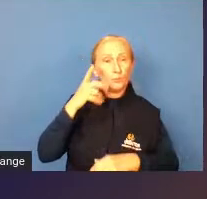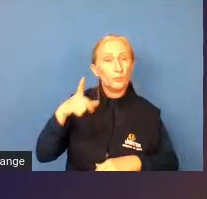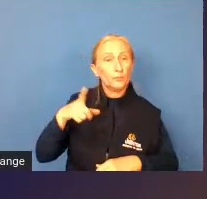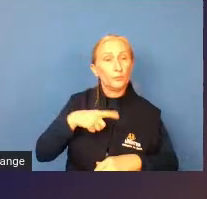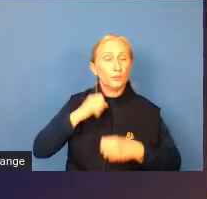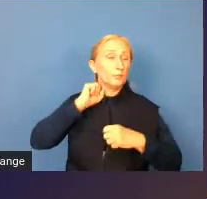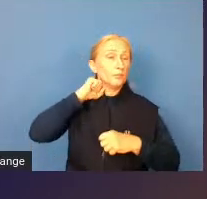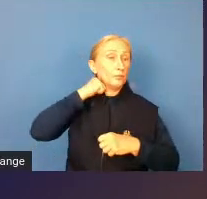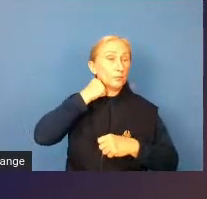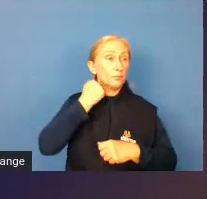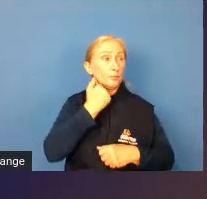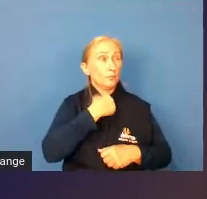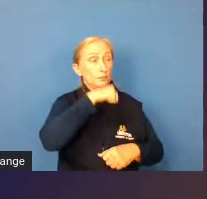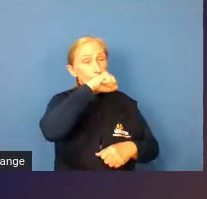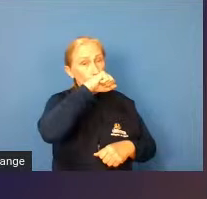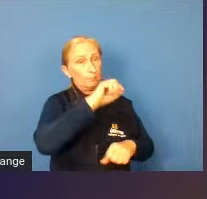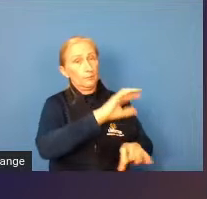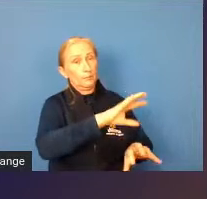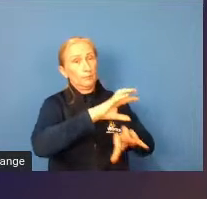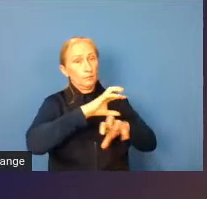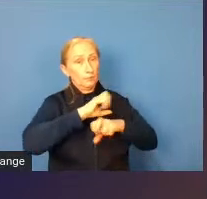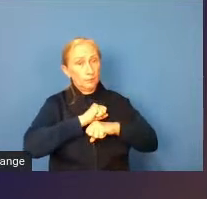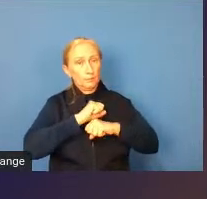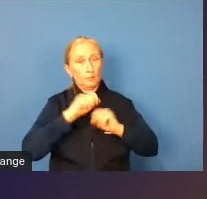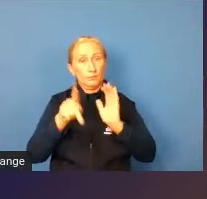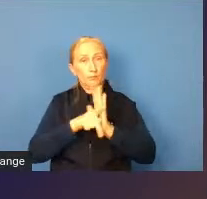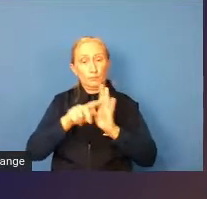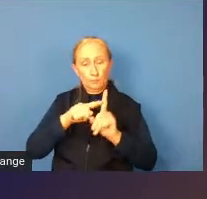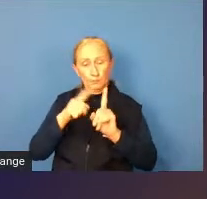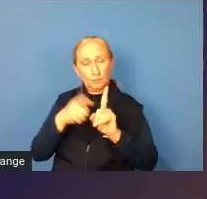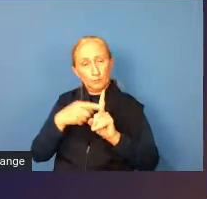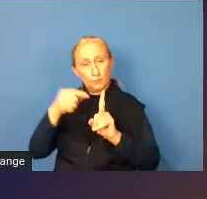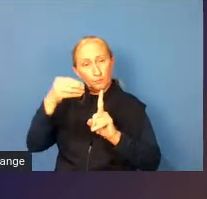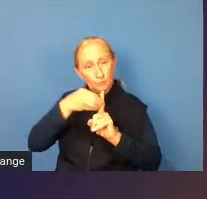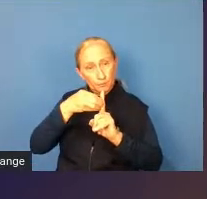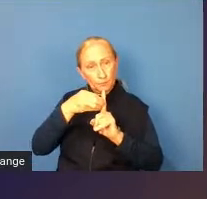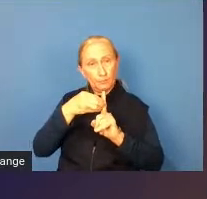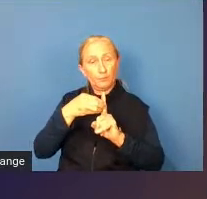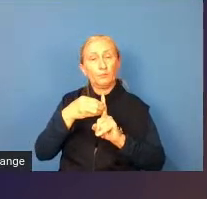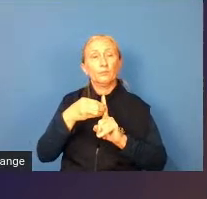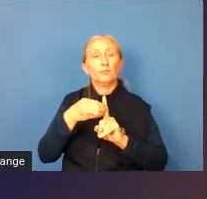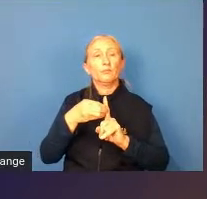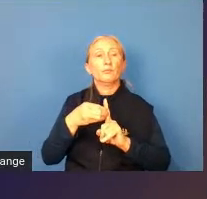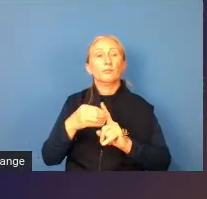o estresse da mãe e isso acaba passando para a criança já dentro do útero